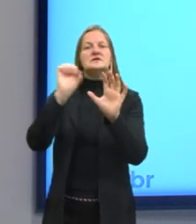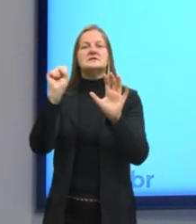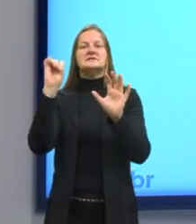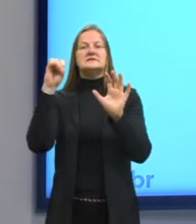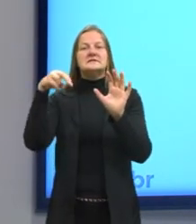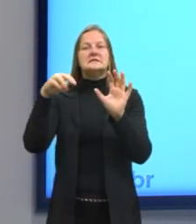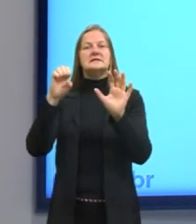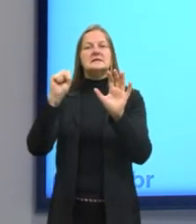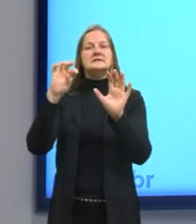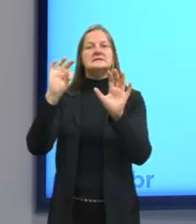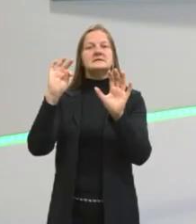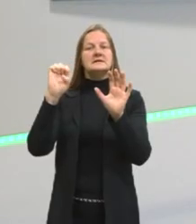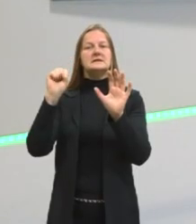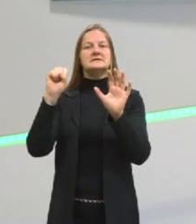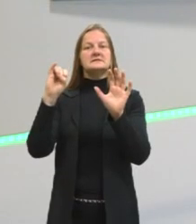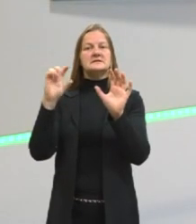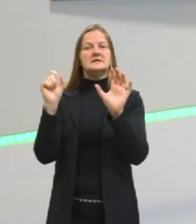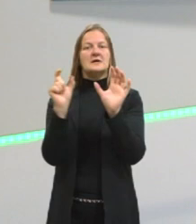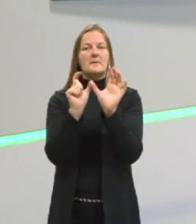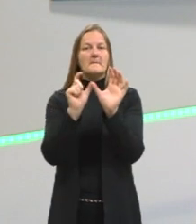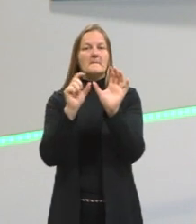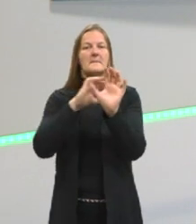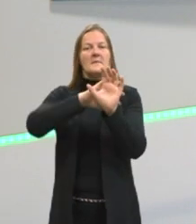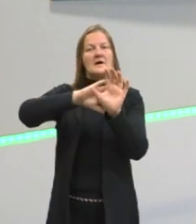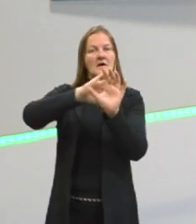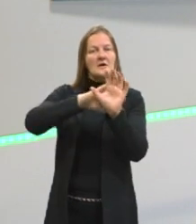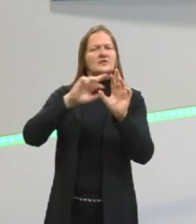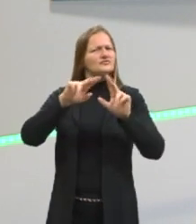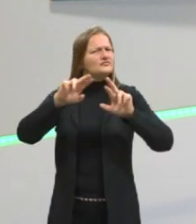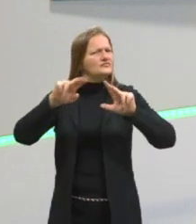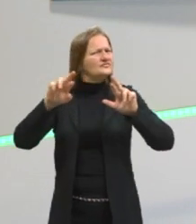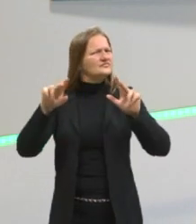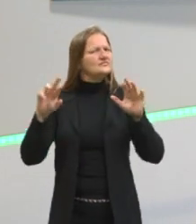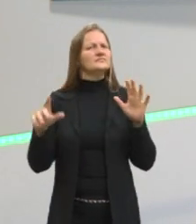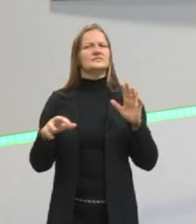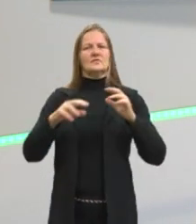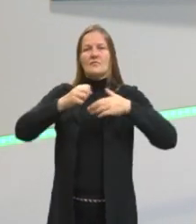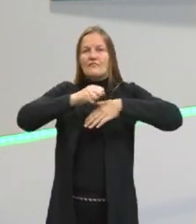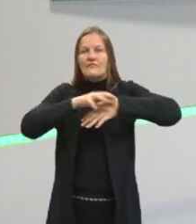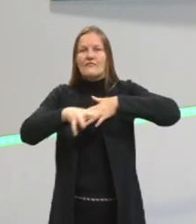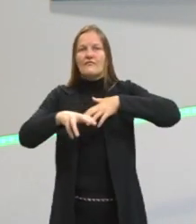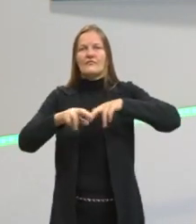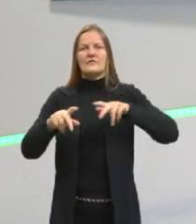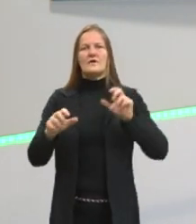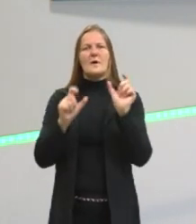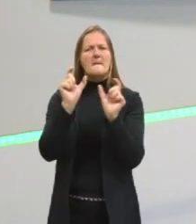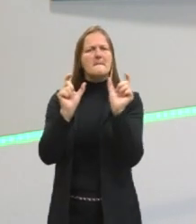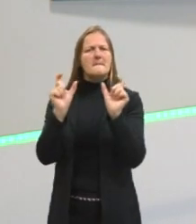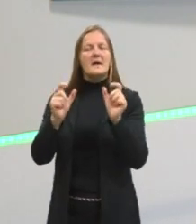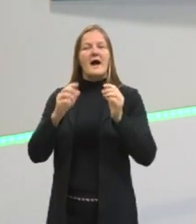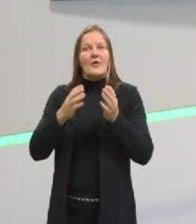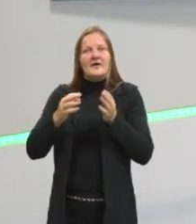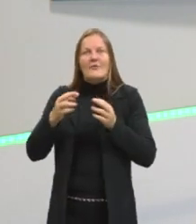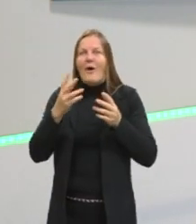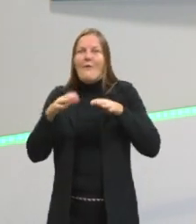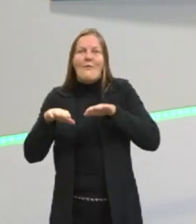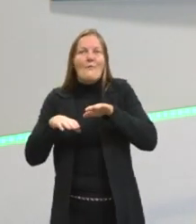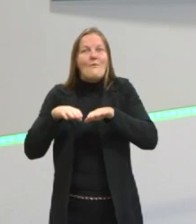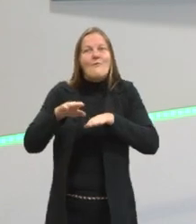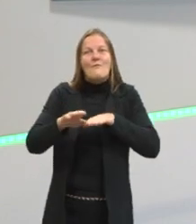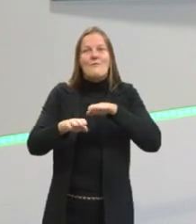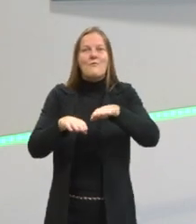perífrase. Então, gente vai começar agora a caminhar nessa trilha das figuras de palavras,